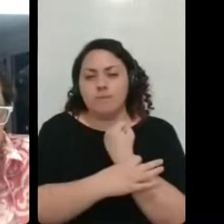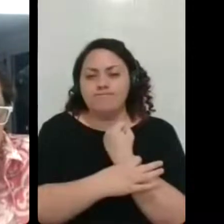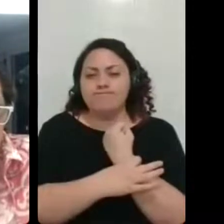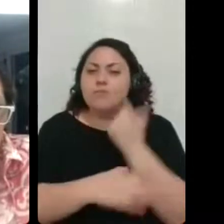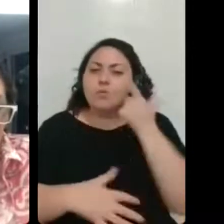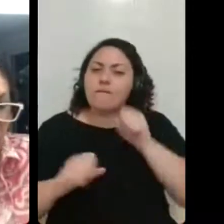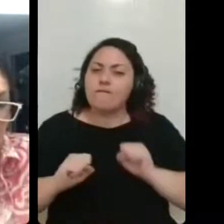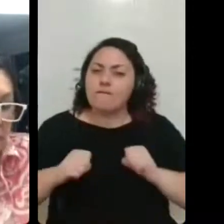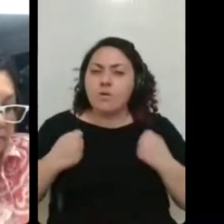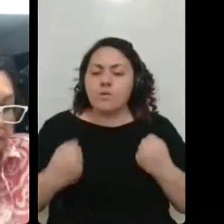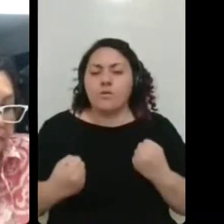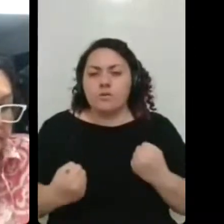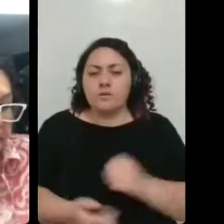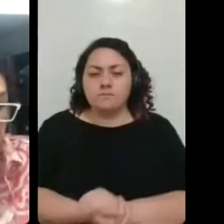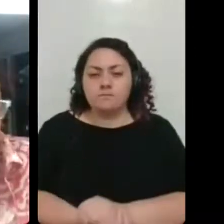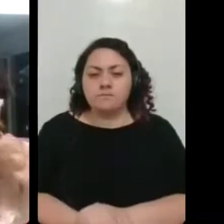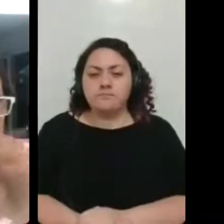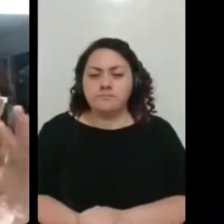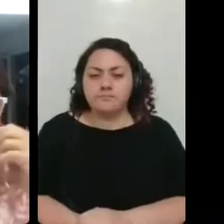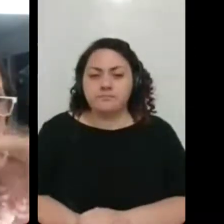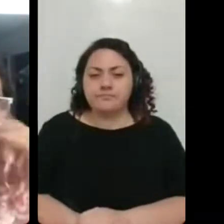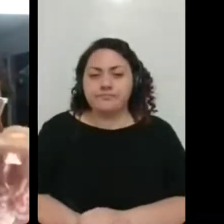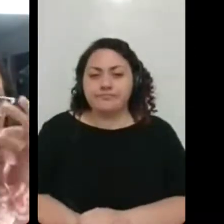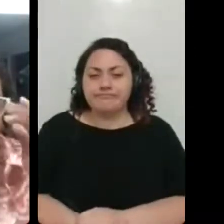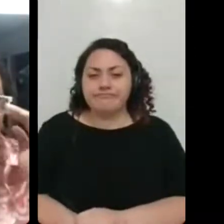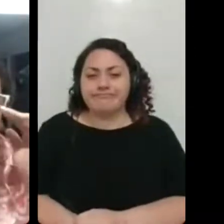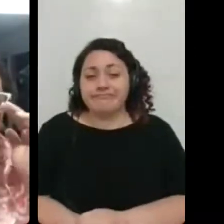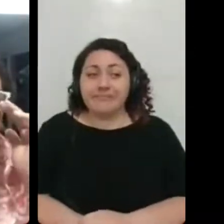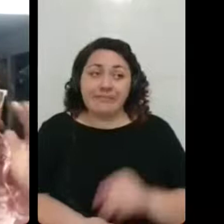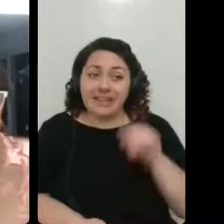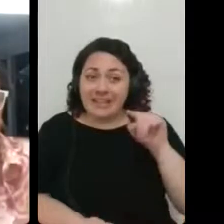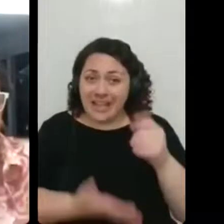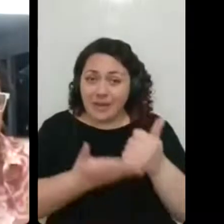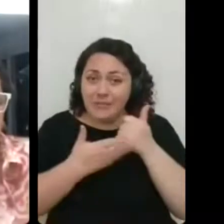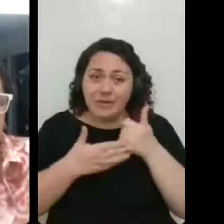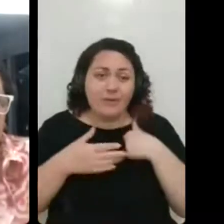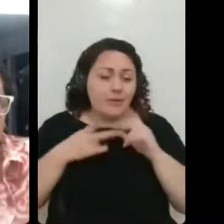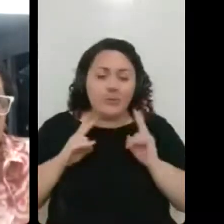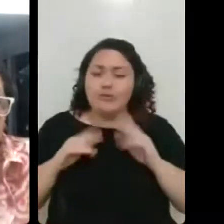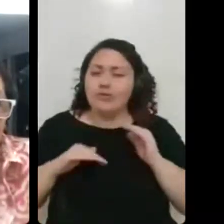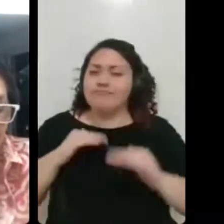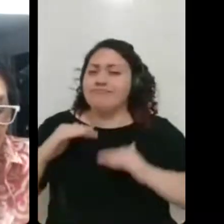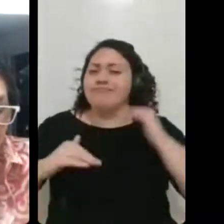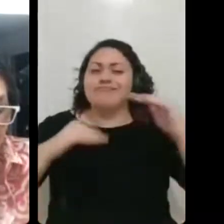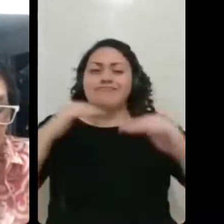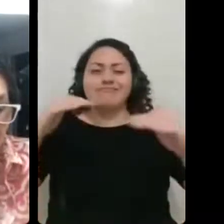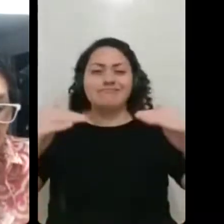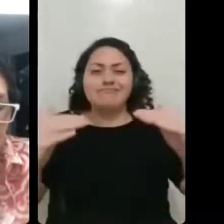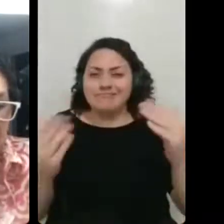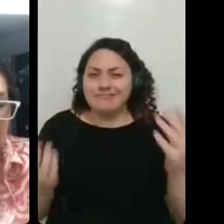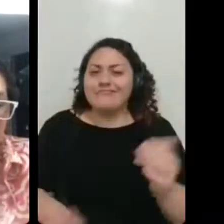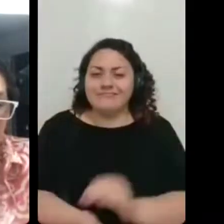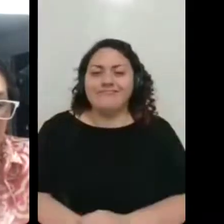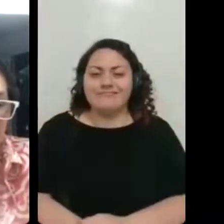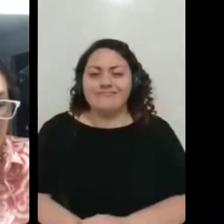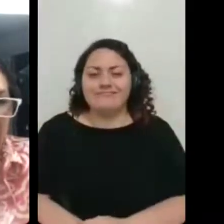isso tá me mandando só fluir, né? E eu acho que é bem